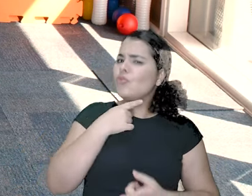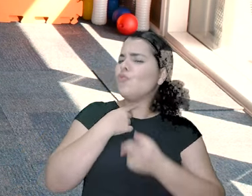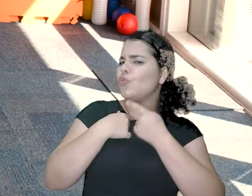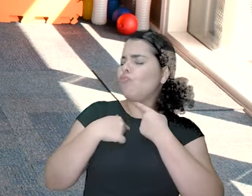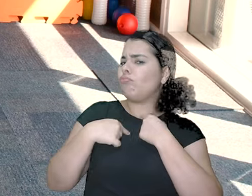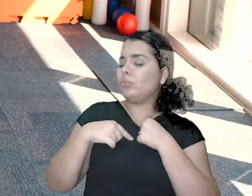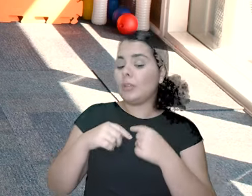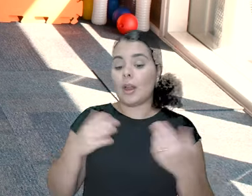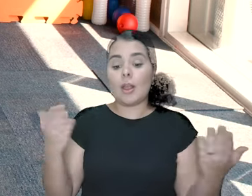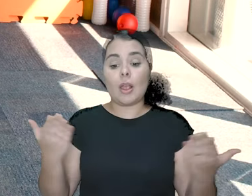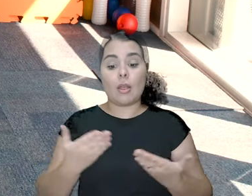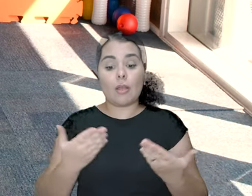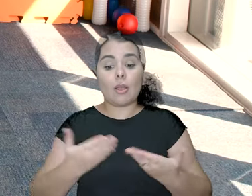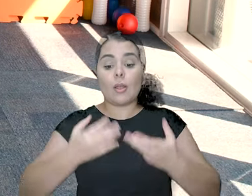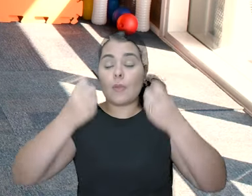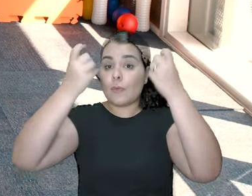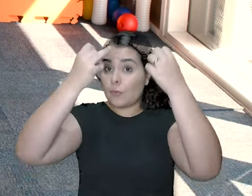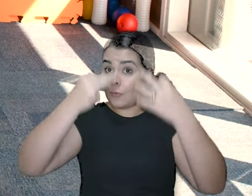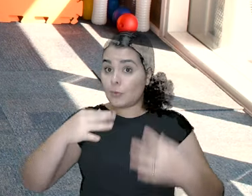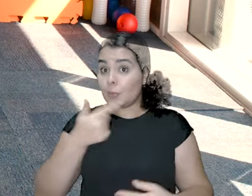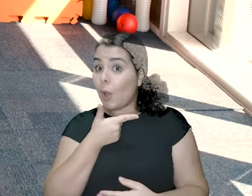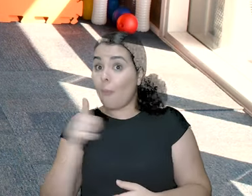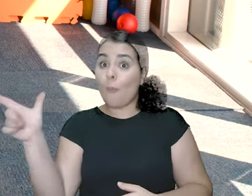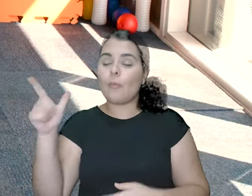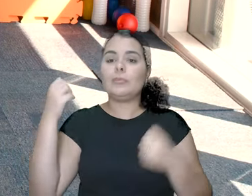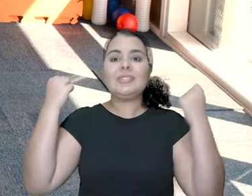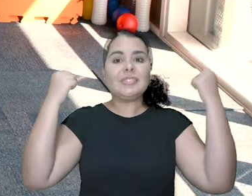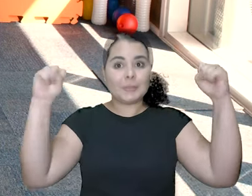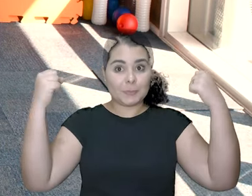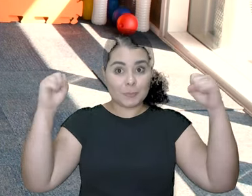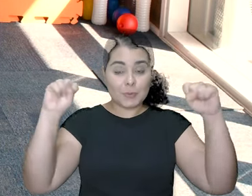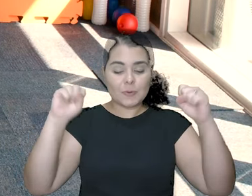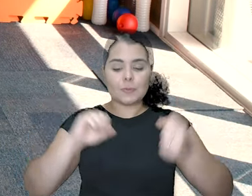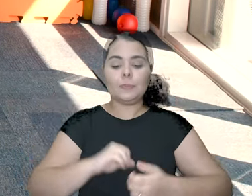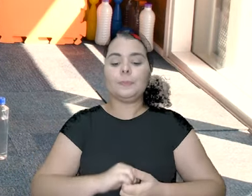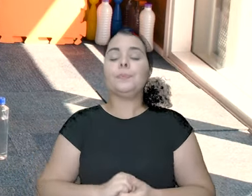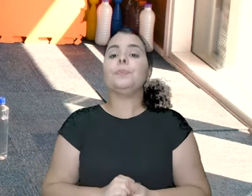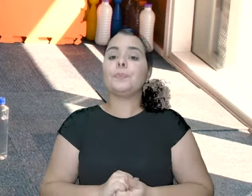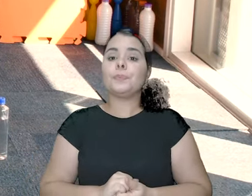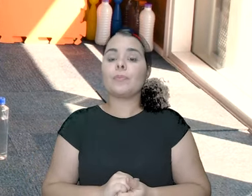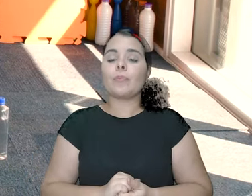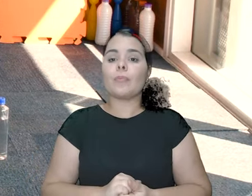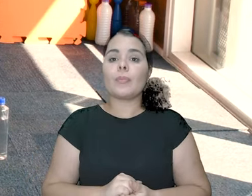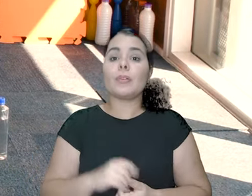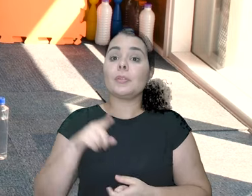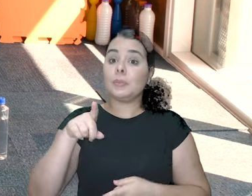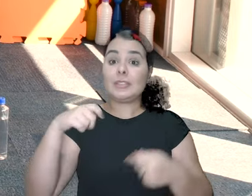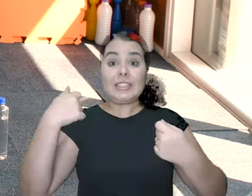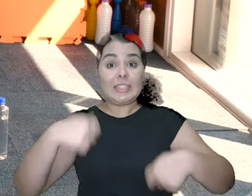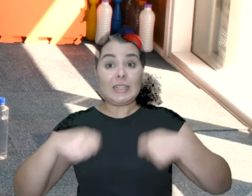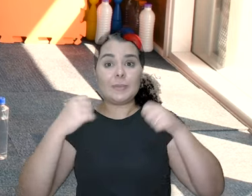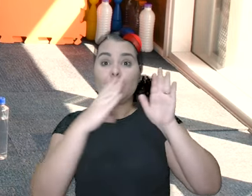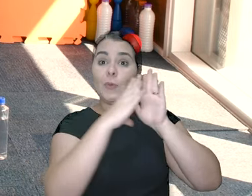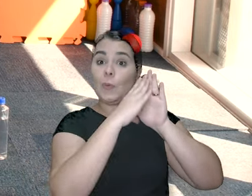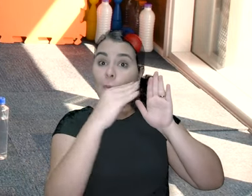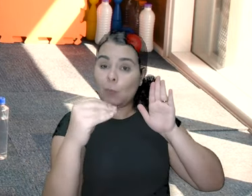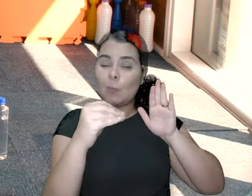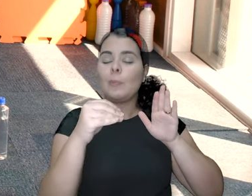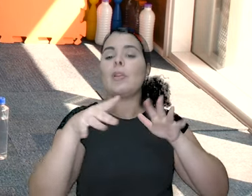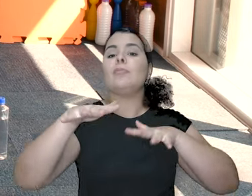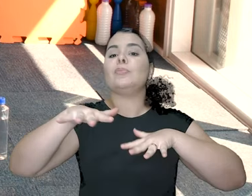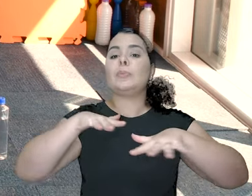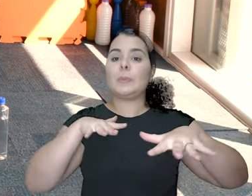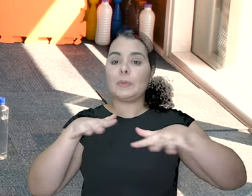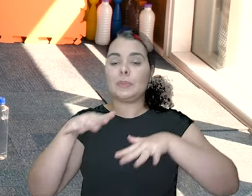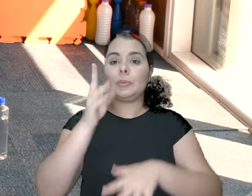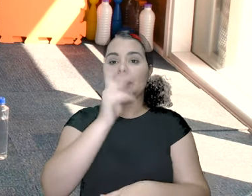Aguinha se você precisar. Enquanto eu vou explicando o próximo exercício. Mãos para o alto. E eleva o